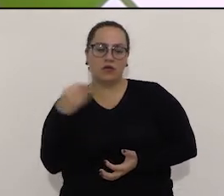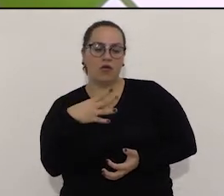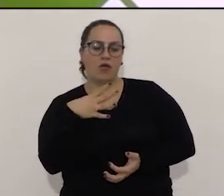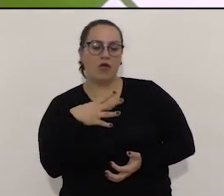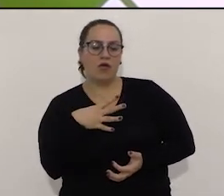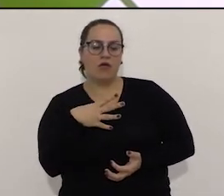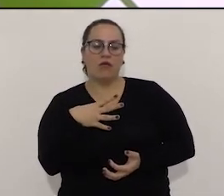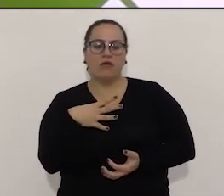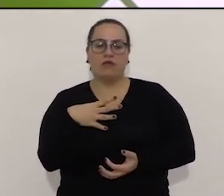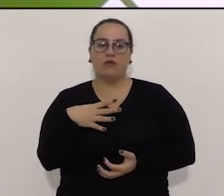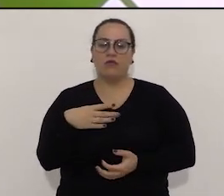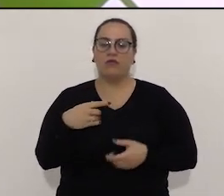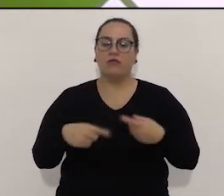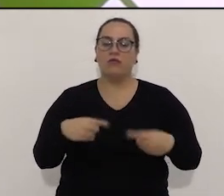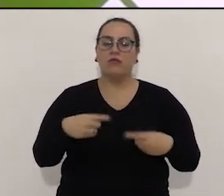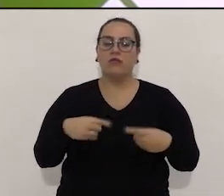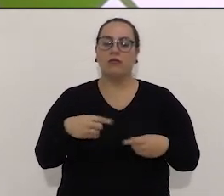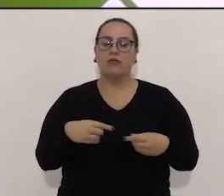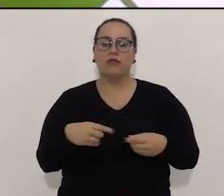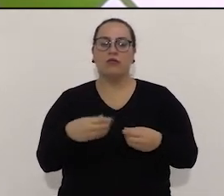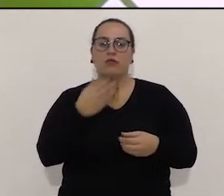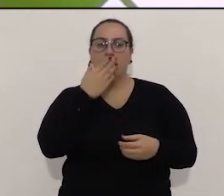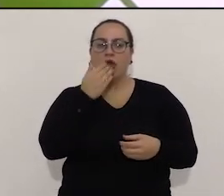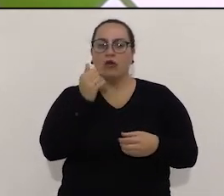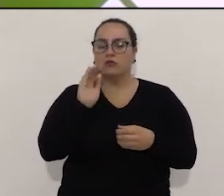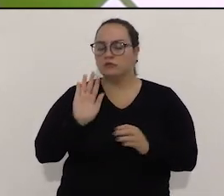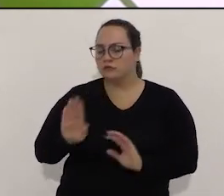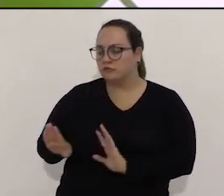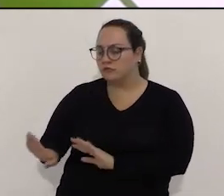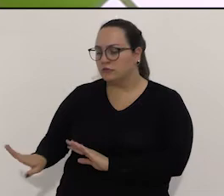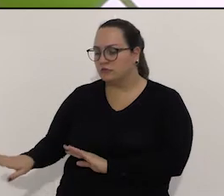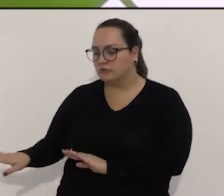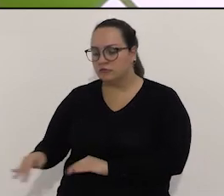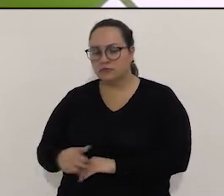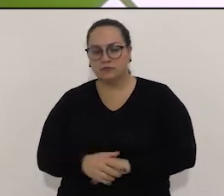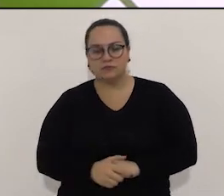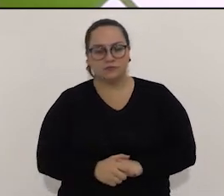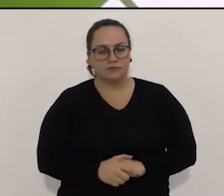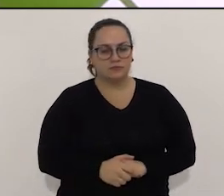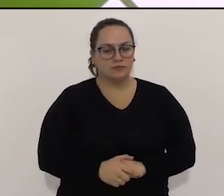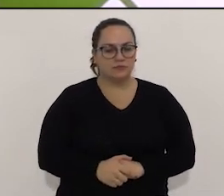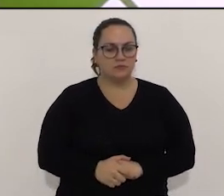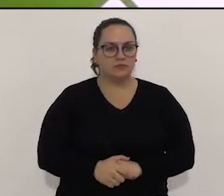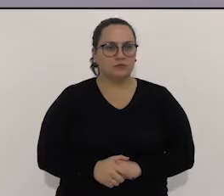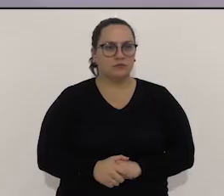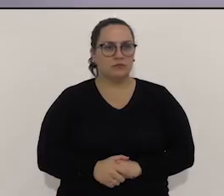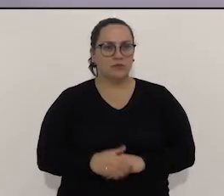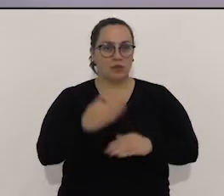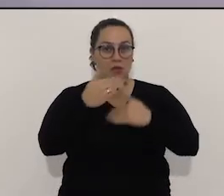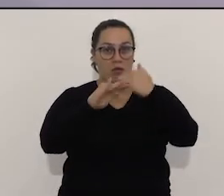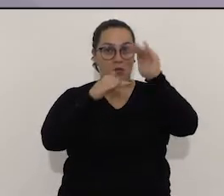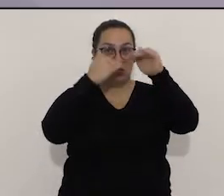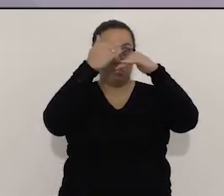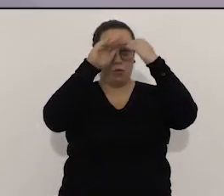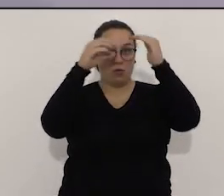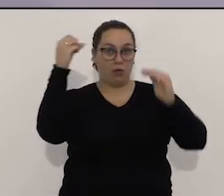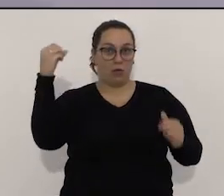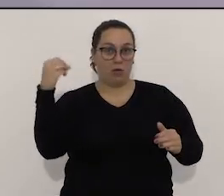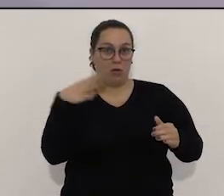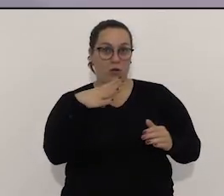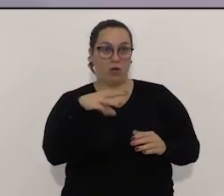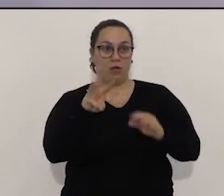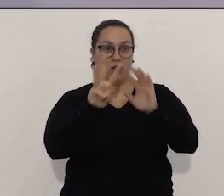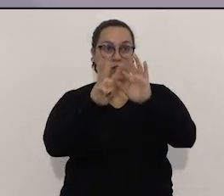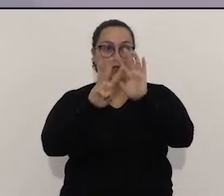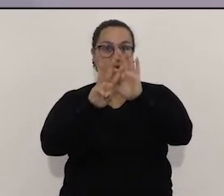sem investir pesadamente em creches para deixar essas crianças ir na reforma das que precisam. Então, vocês pretendem construir novas